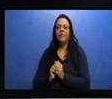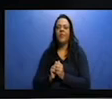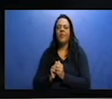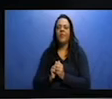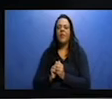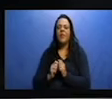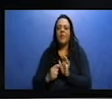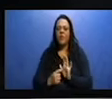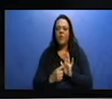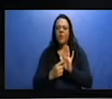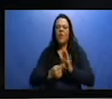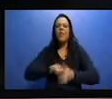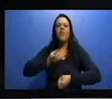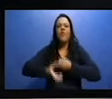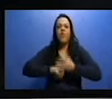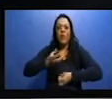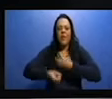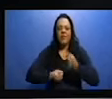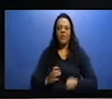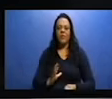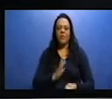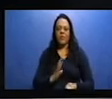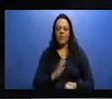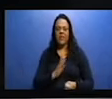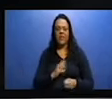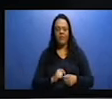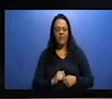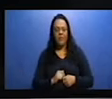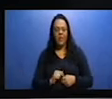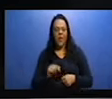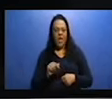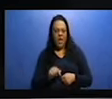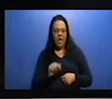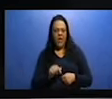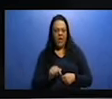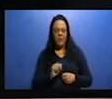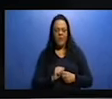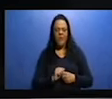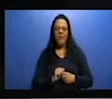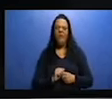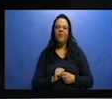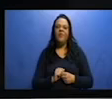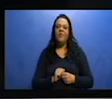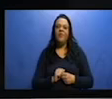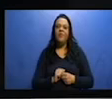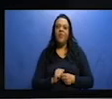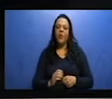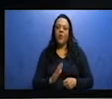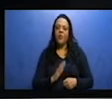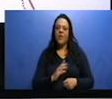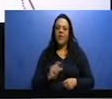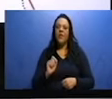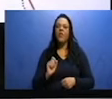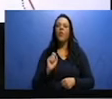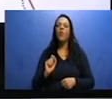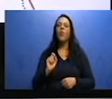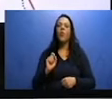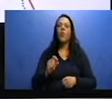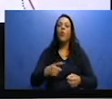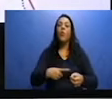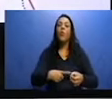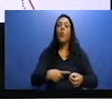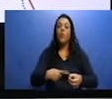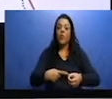E segundo o IBGE, a cidade, ela corresponde ao distrito-sede do município. O que que isso significa?